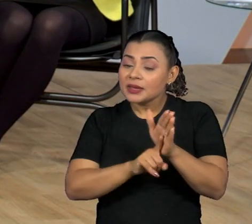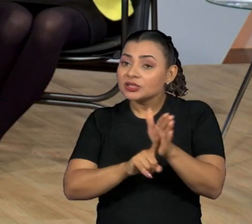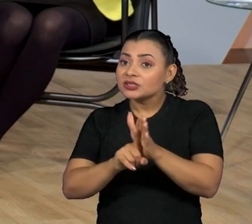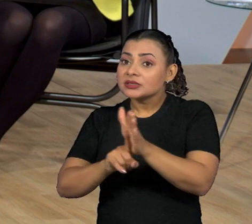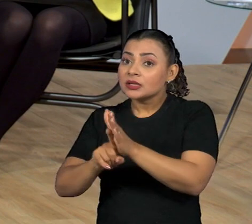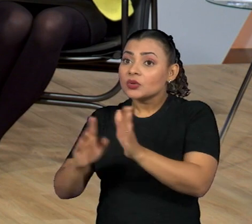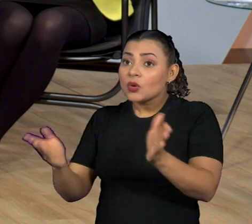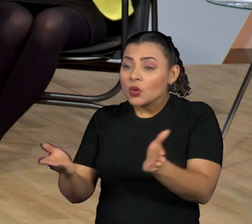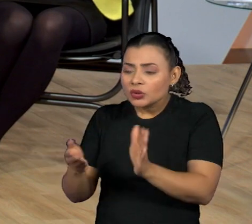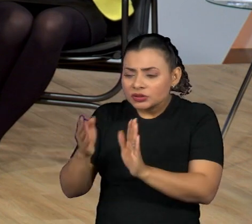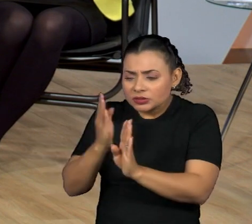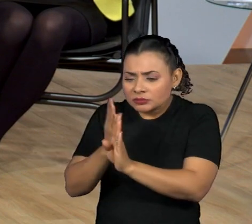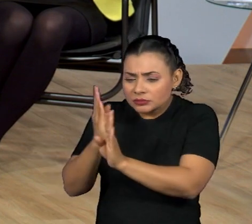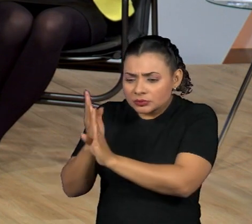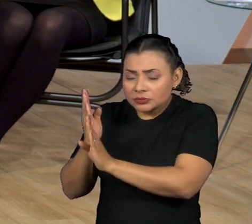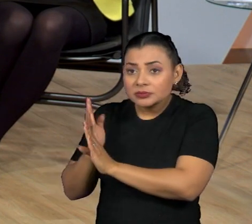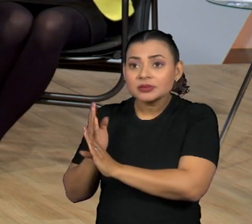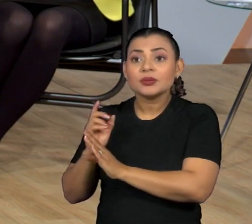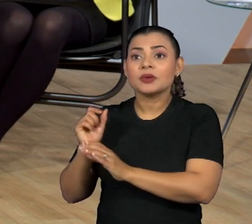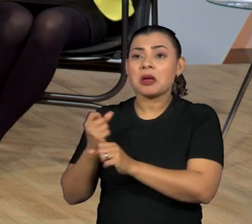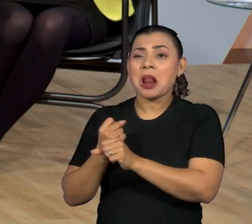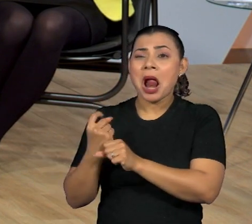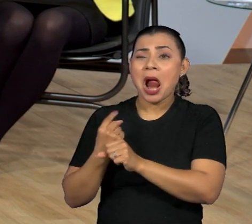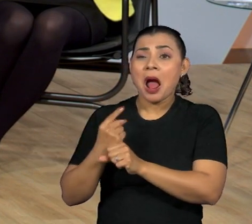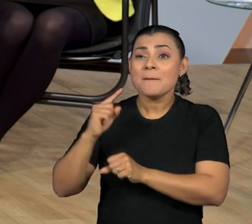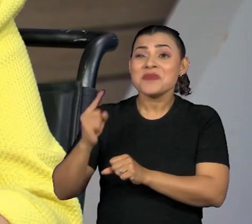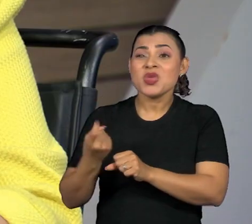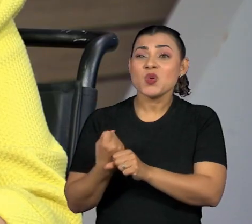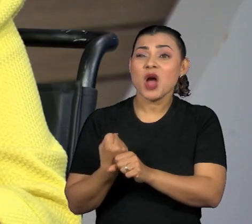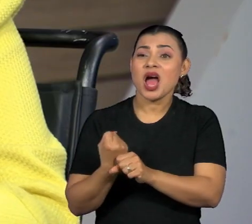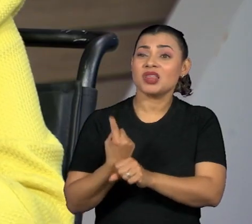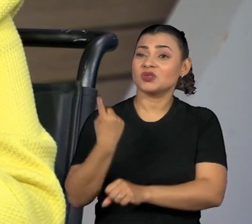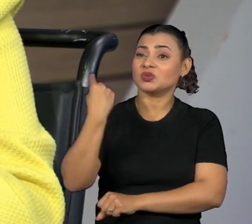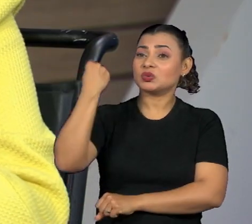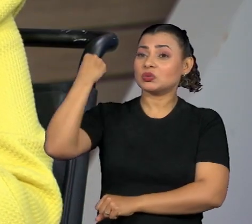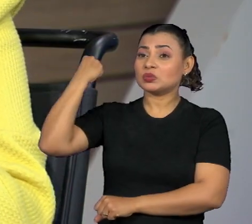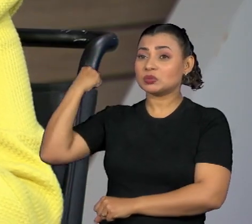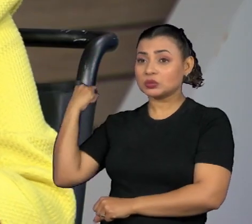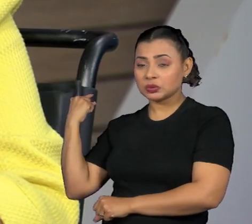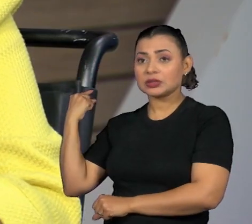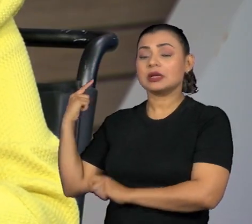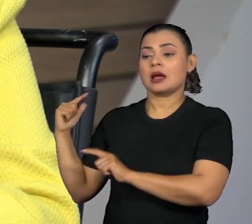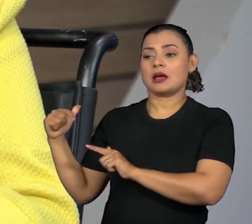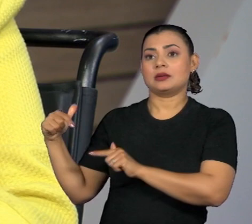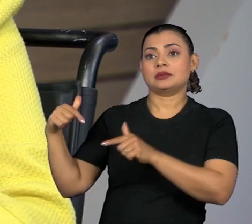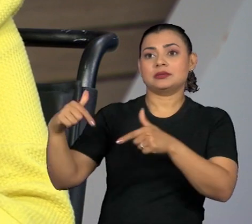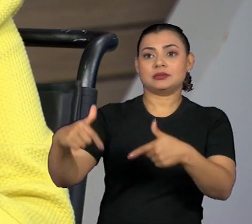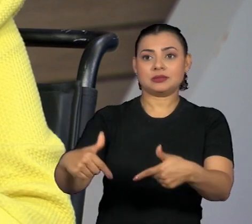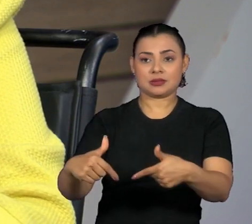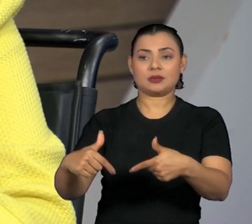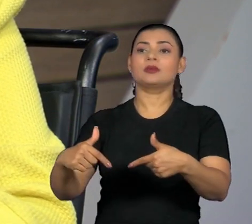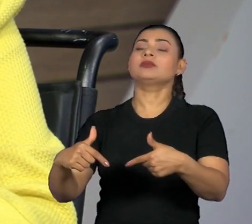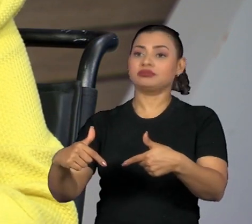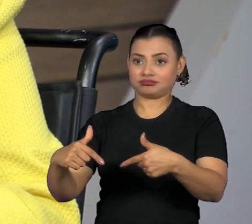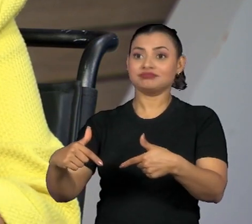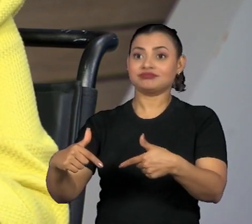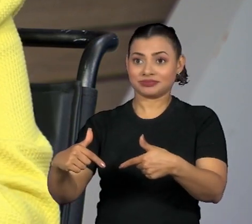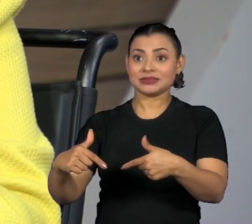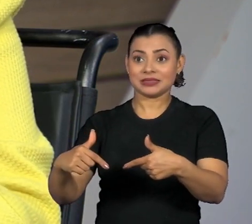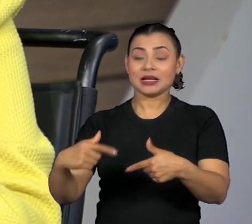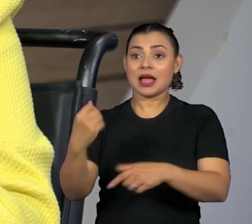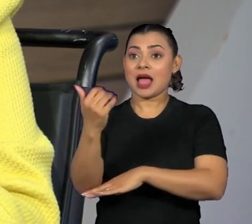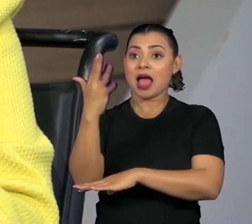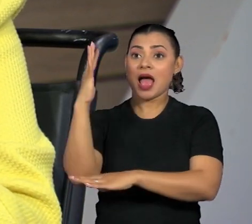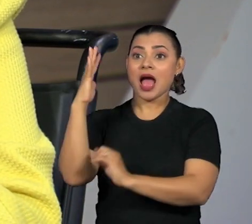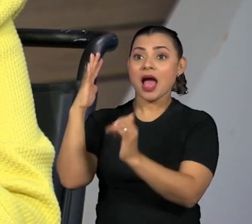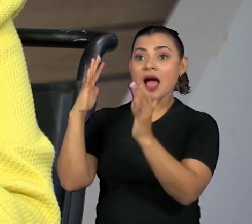agora que propõem que há milênios de manejo e de mudanças na composição das